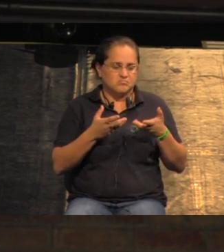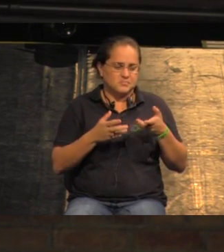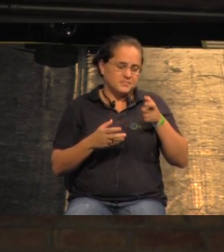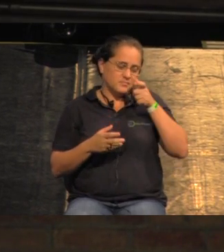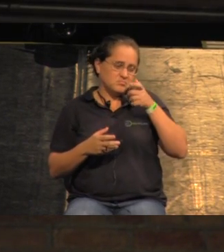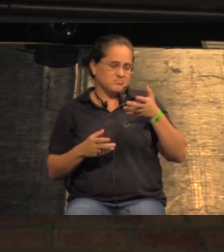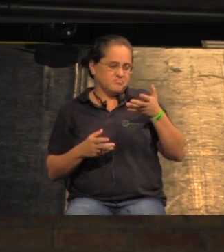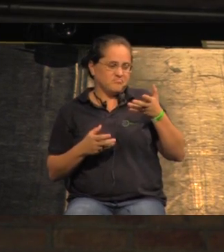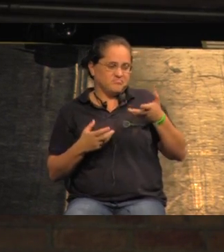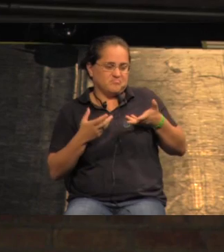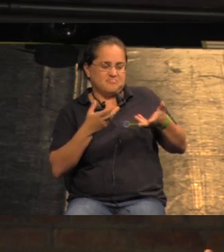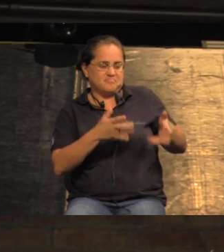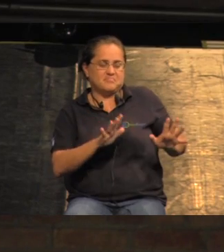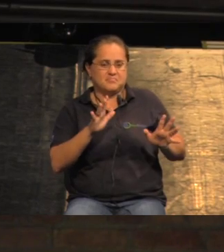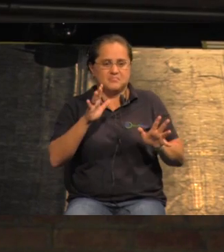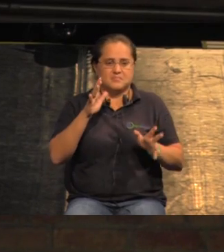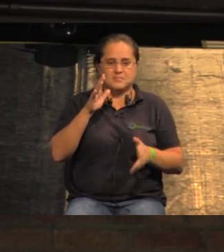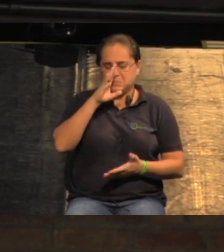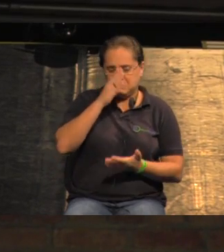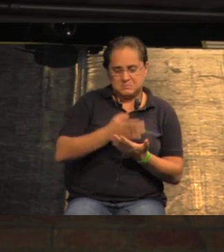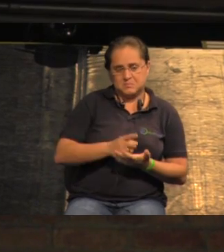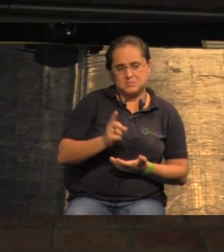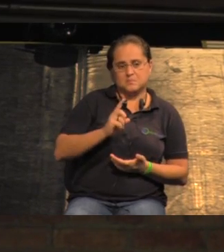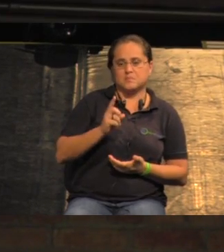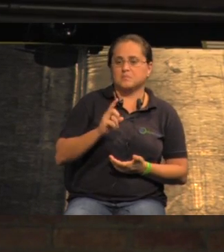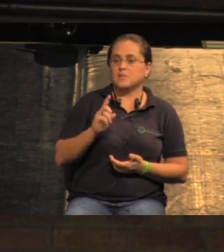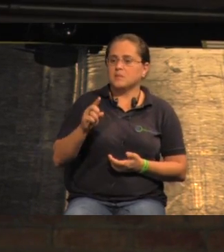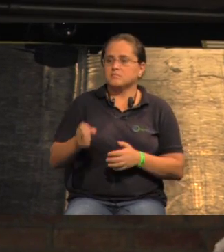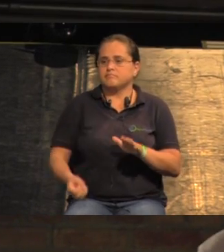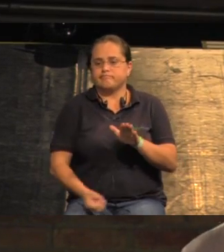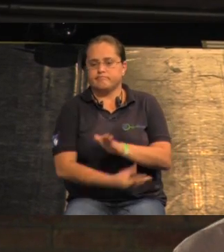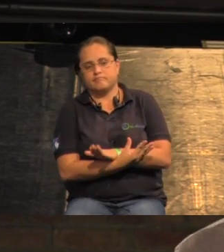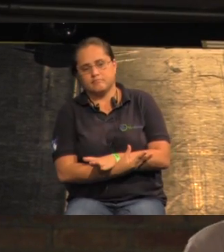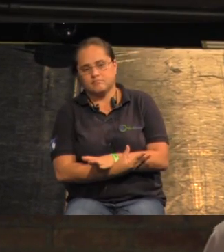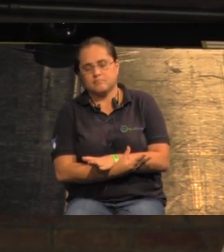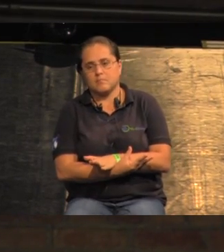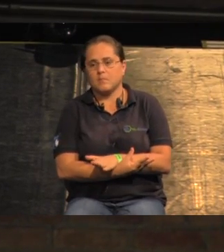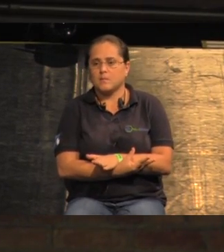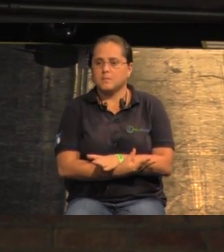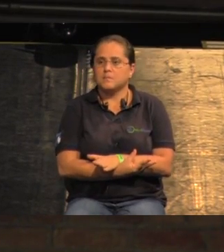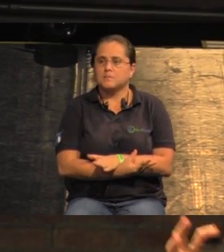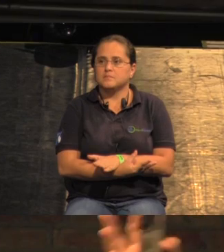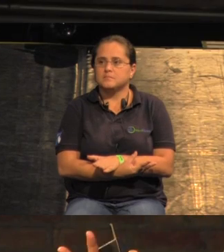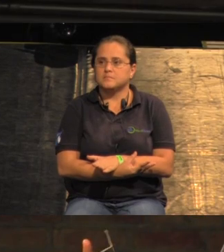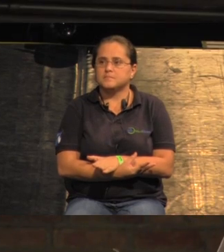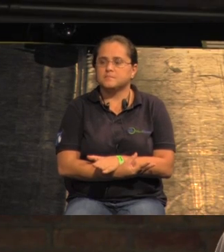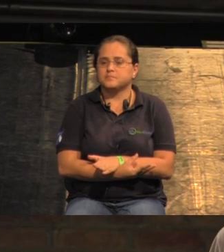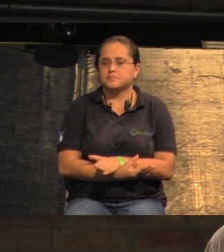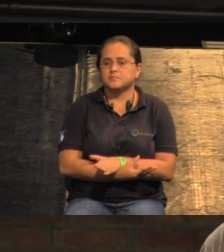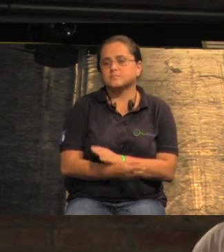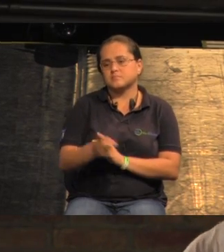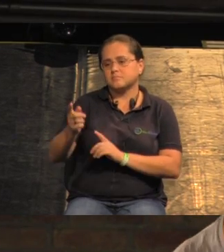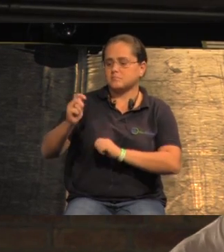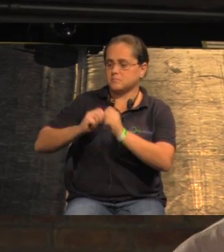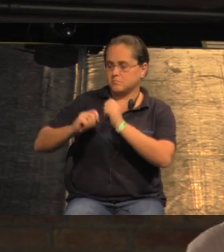descrença no bem público ou no espaço público, e a corrupção nas esferas